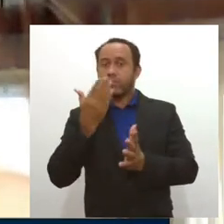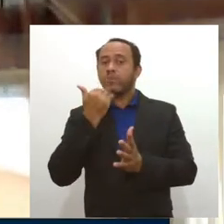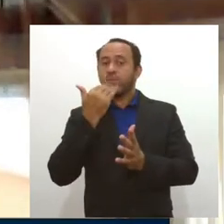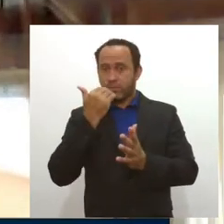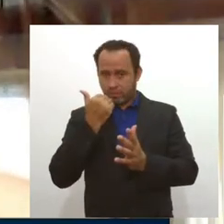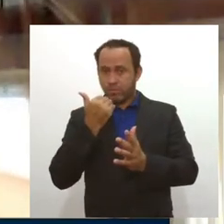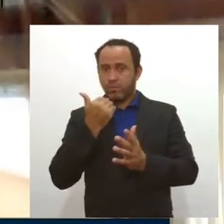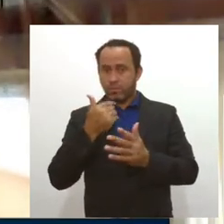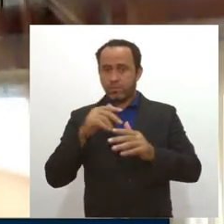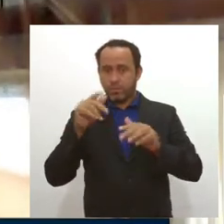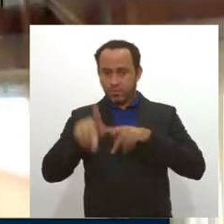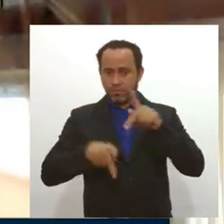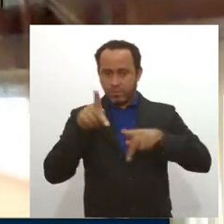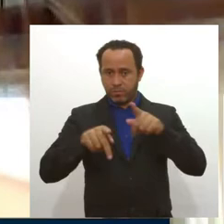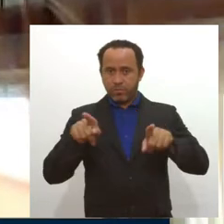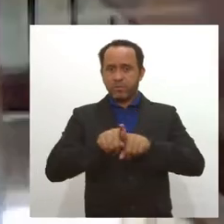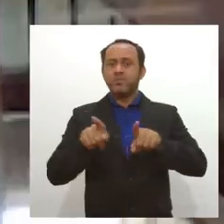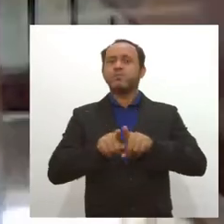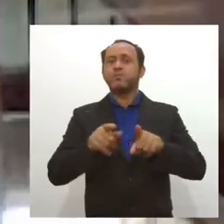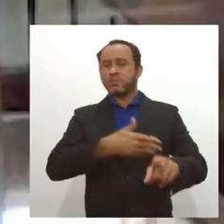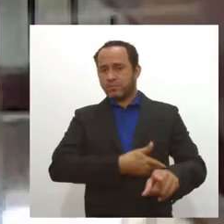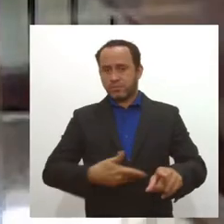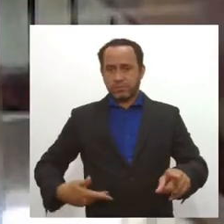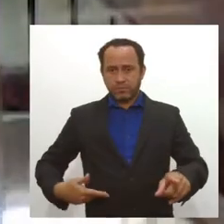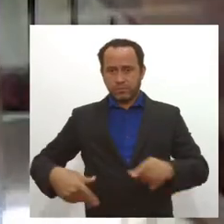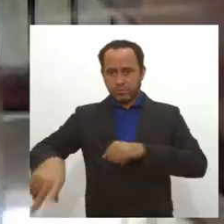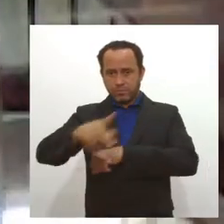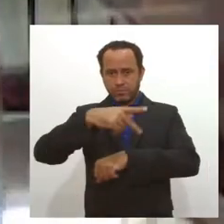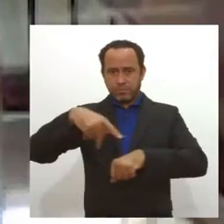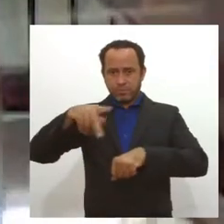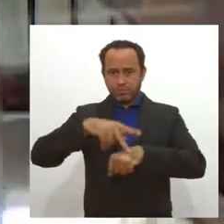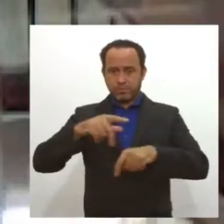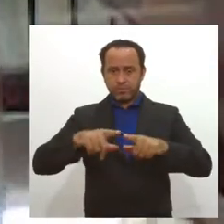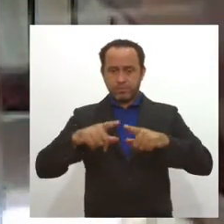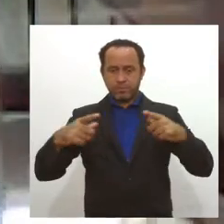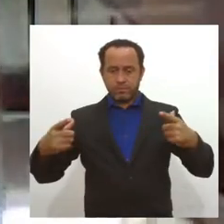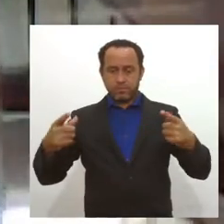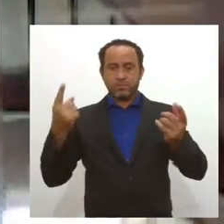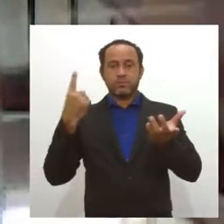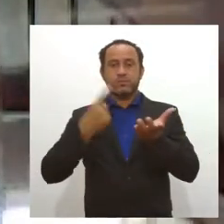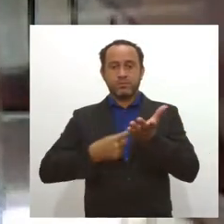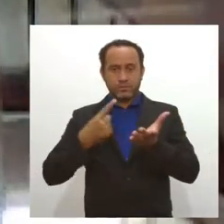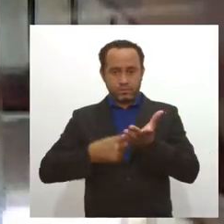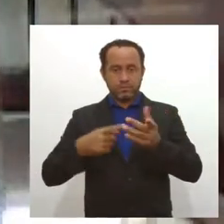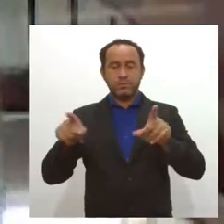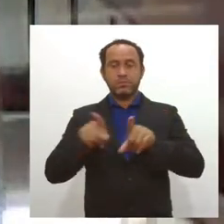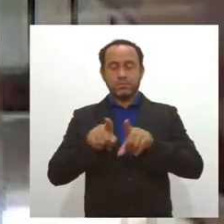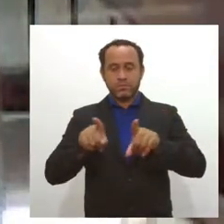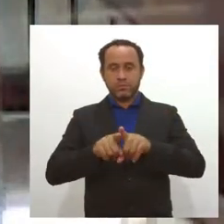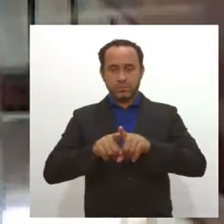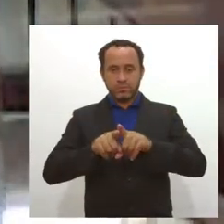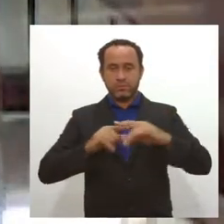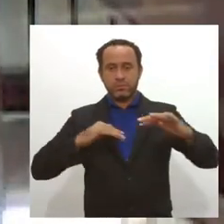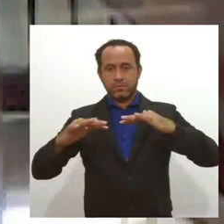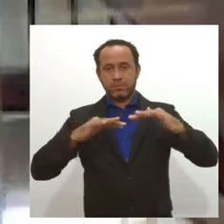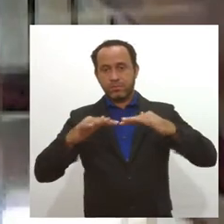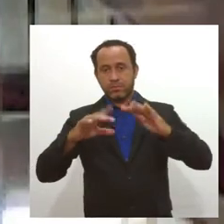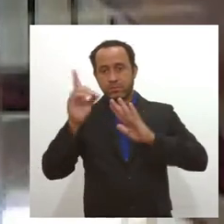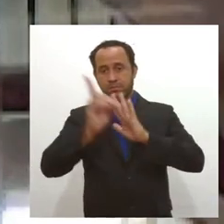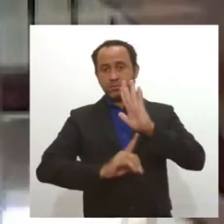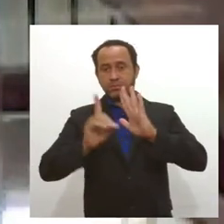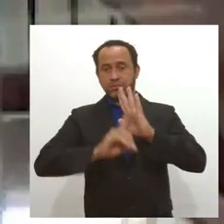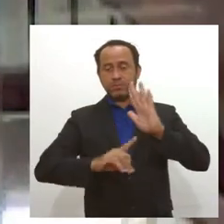pandemia agrava a situação da fome no país, mas que o crescimento também está relacionado, por exemplo, à flexibilização de direitos